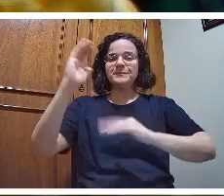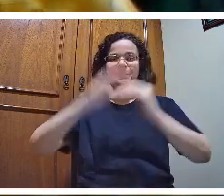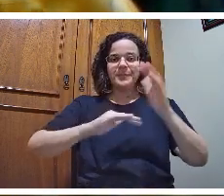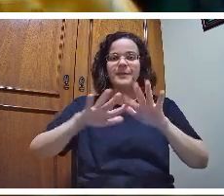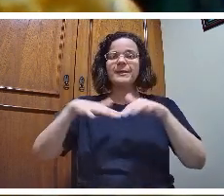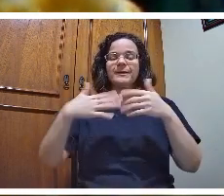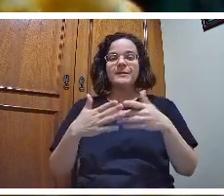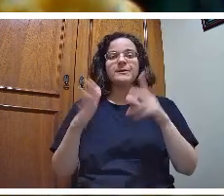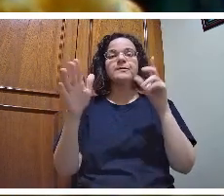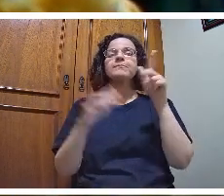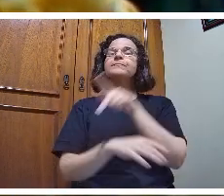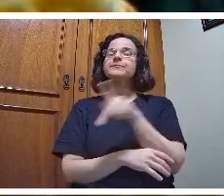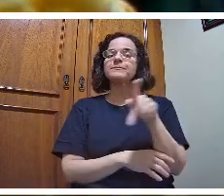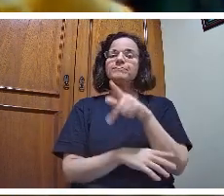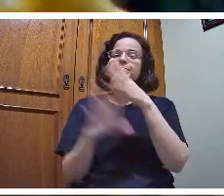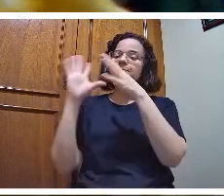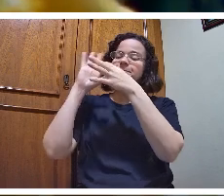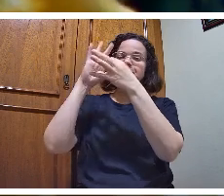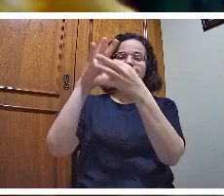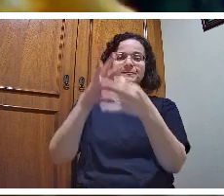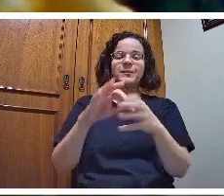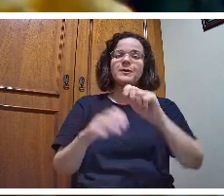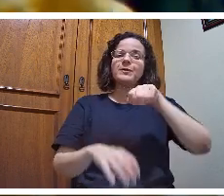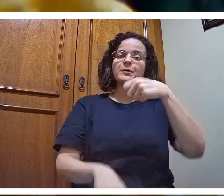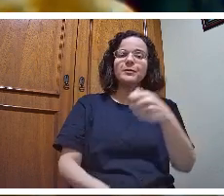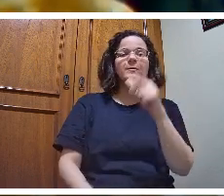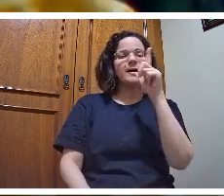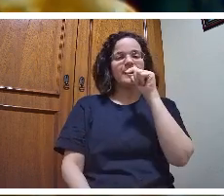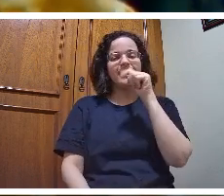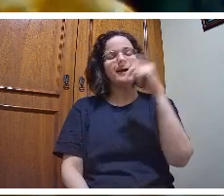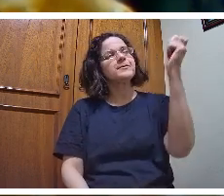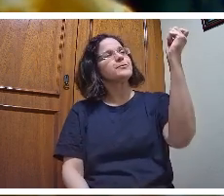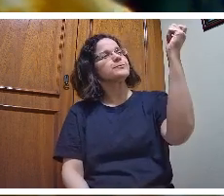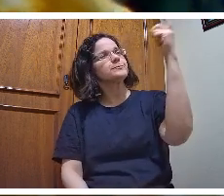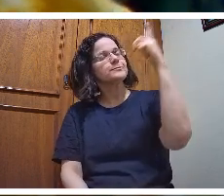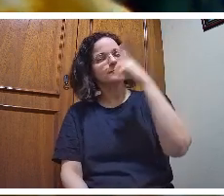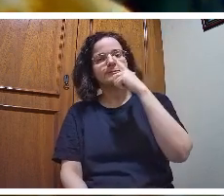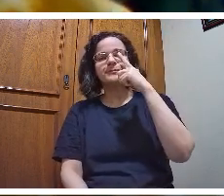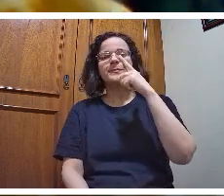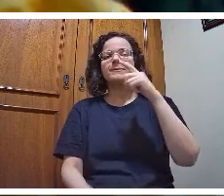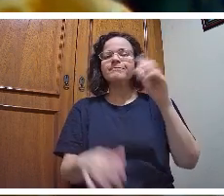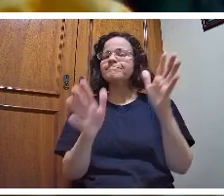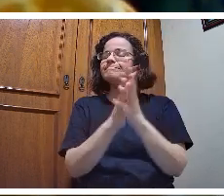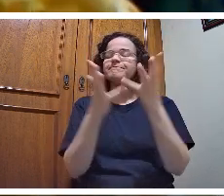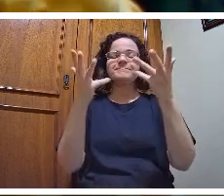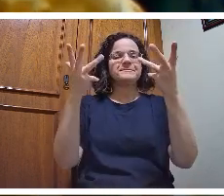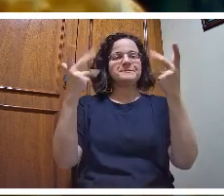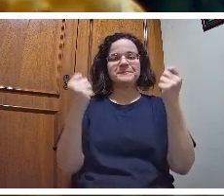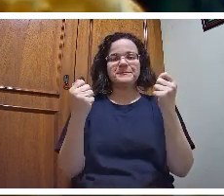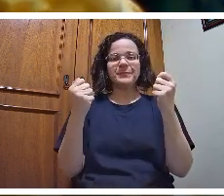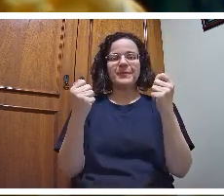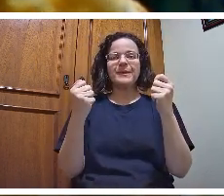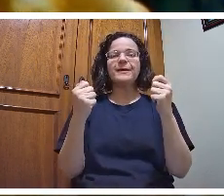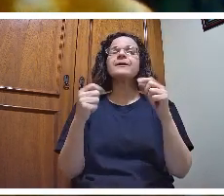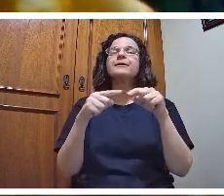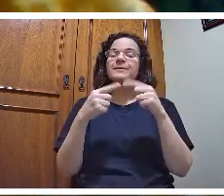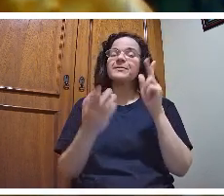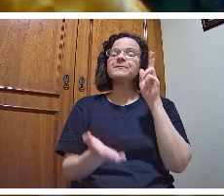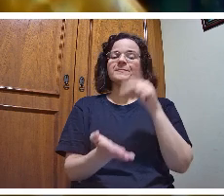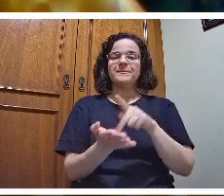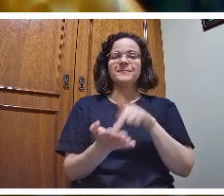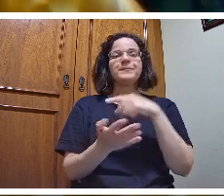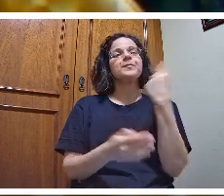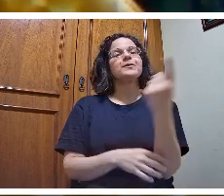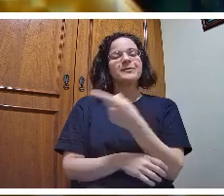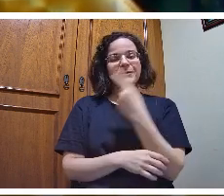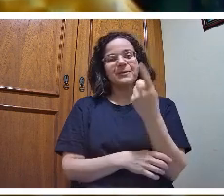água, a questão do sol, de forma brilhante, realmente nós acabamos aprendendo a